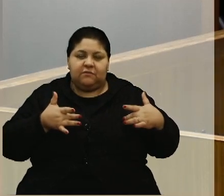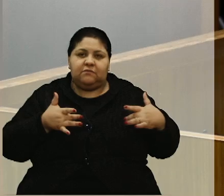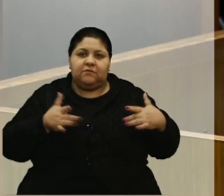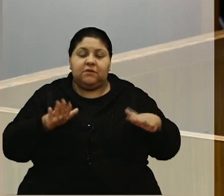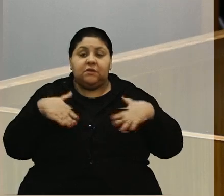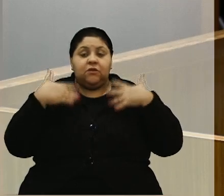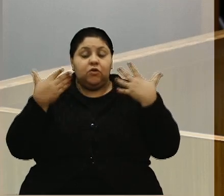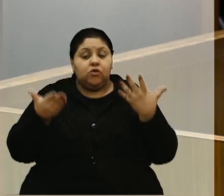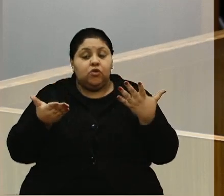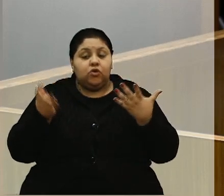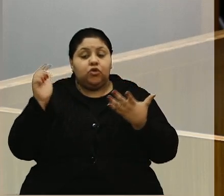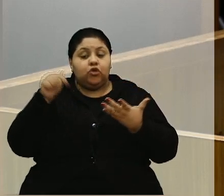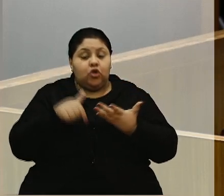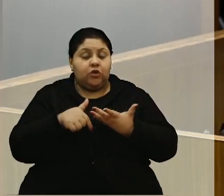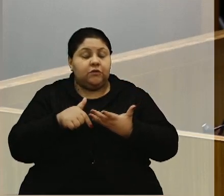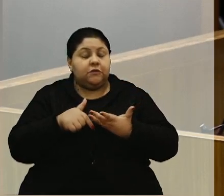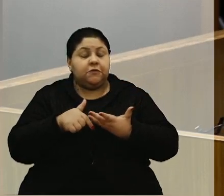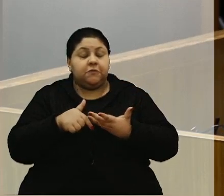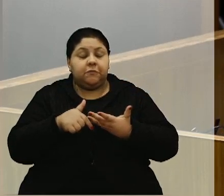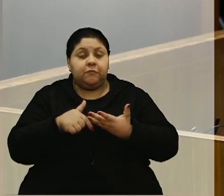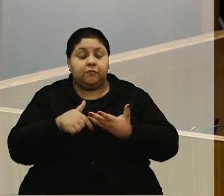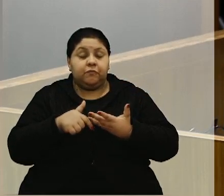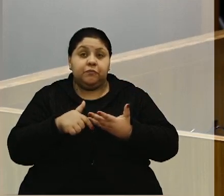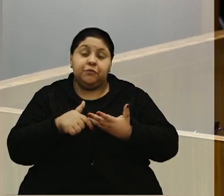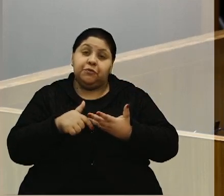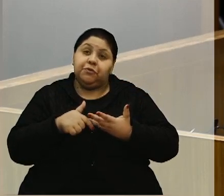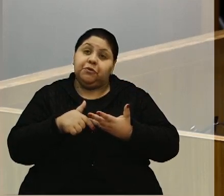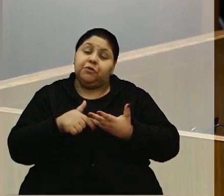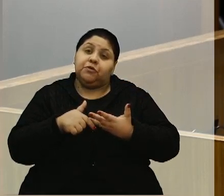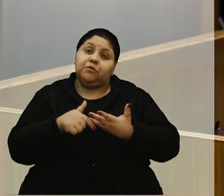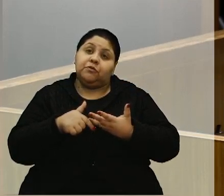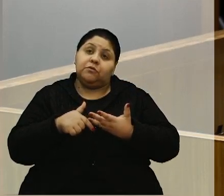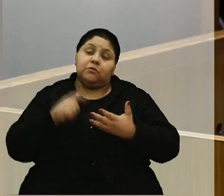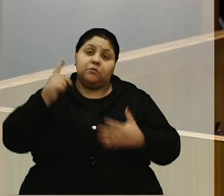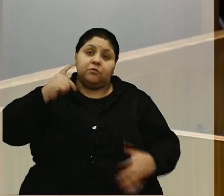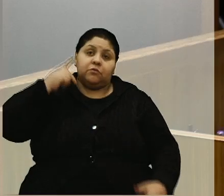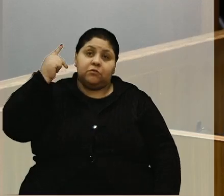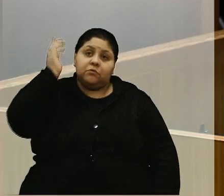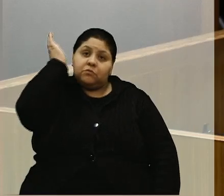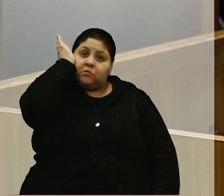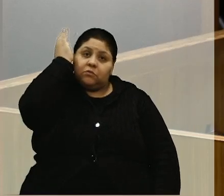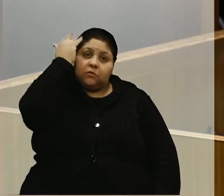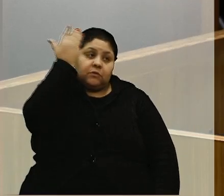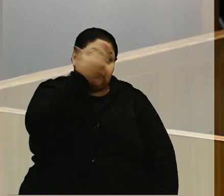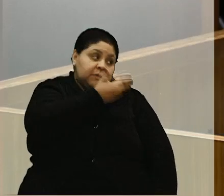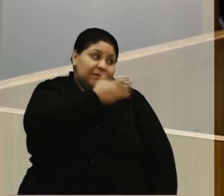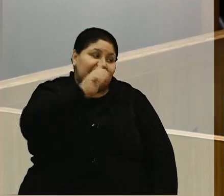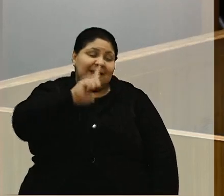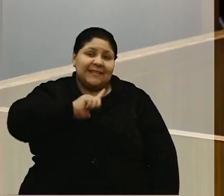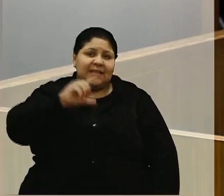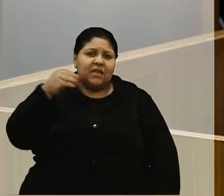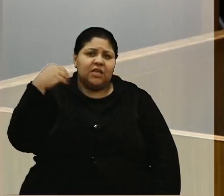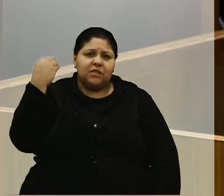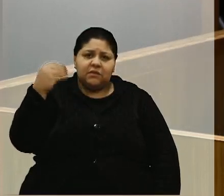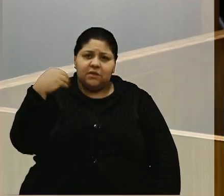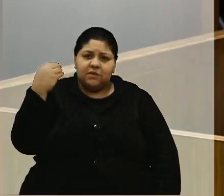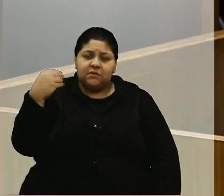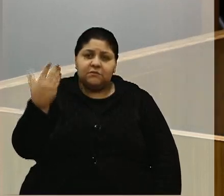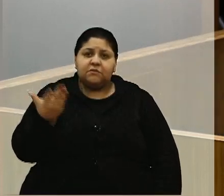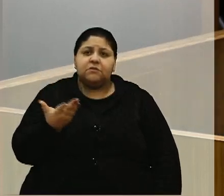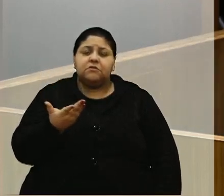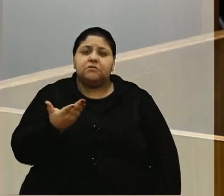Então, nós estamos, inclusive, vereador Felipe, que tem muita experiência, nós estamos, inclusive,